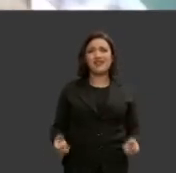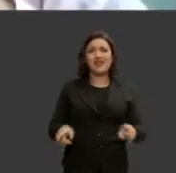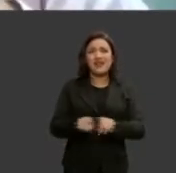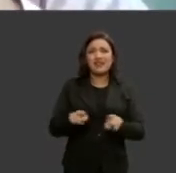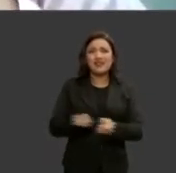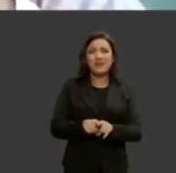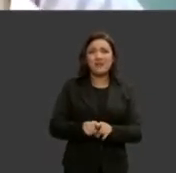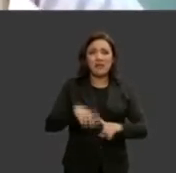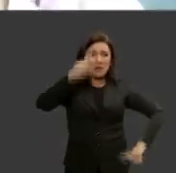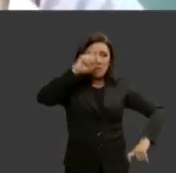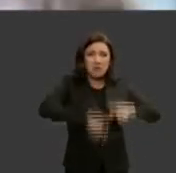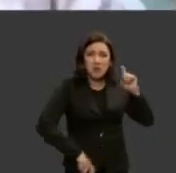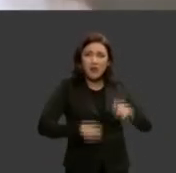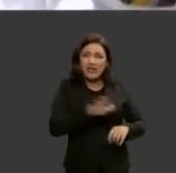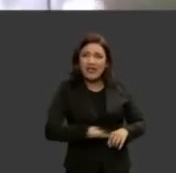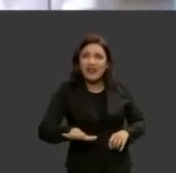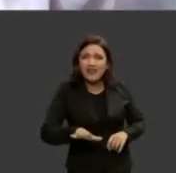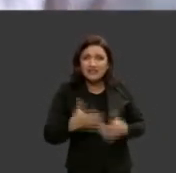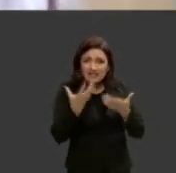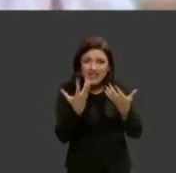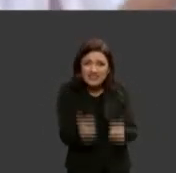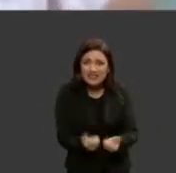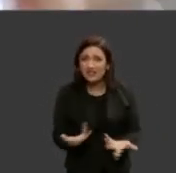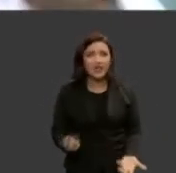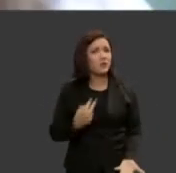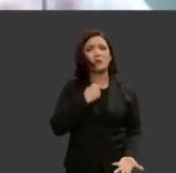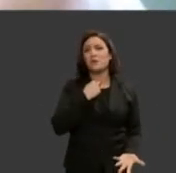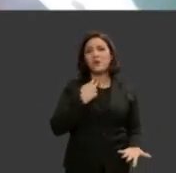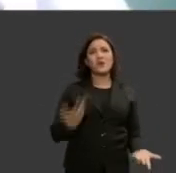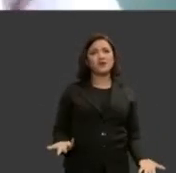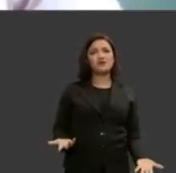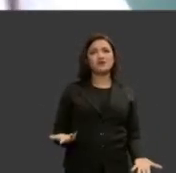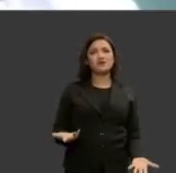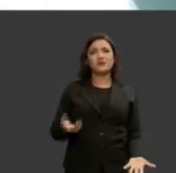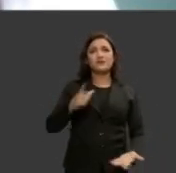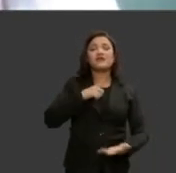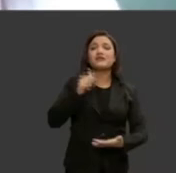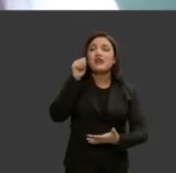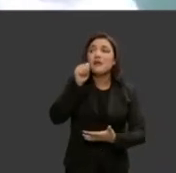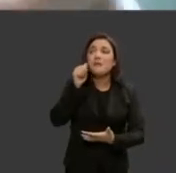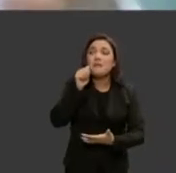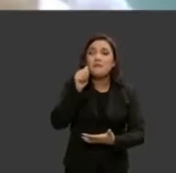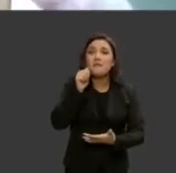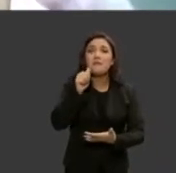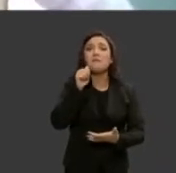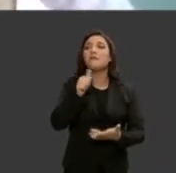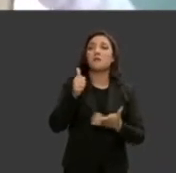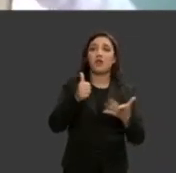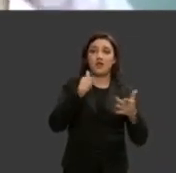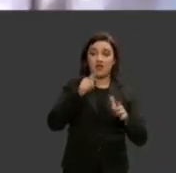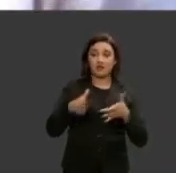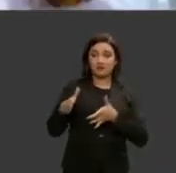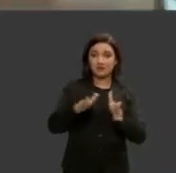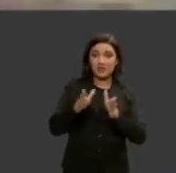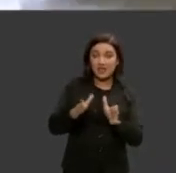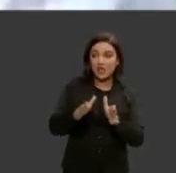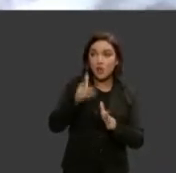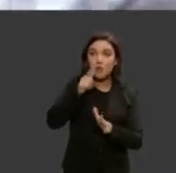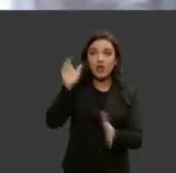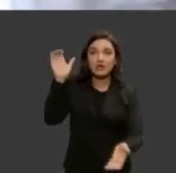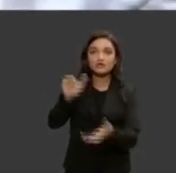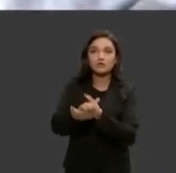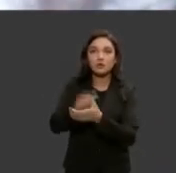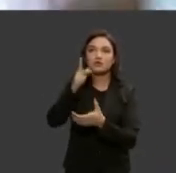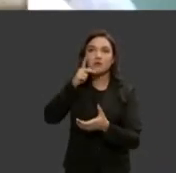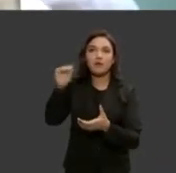e tampouco o incesto vejo mulheres ribeirinhas esposa de seus próprios pais porque eles são os provedores o único